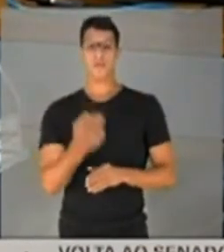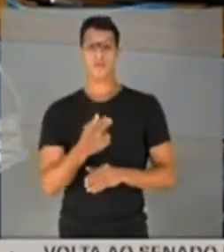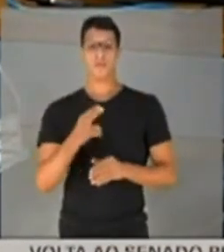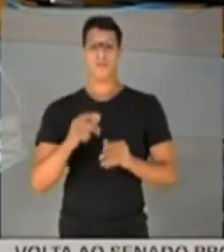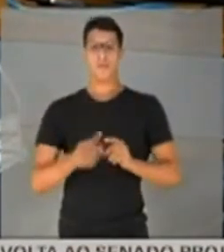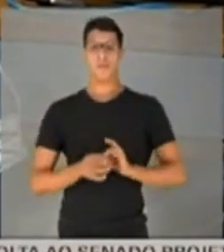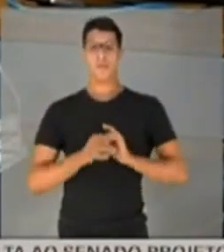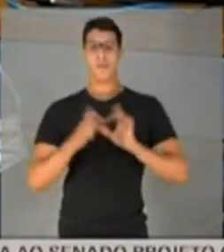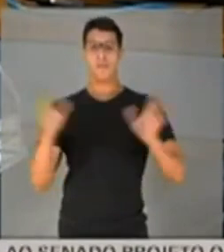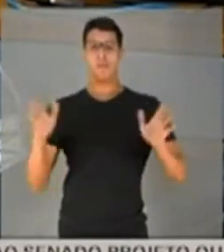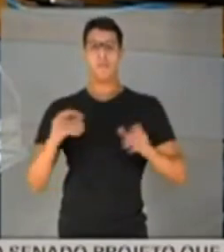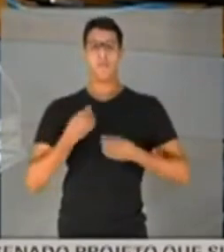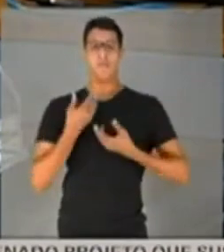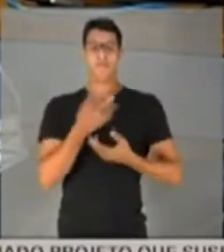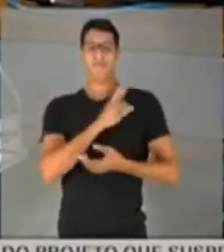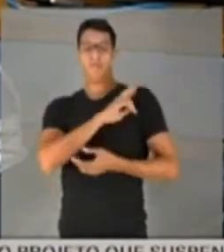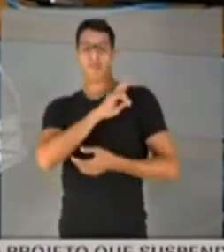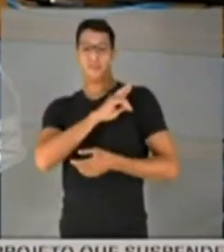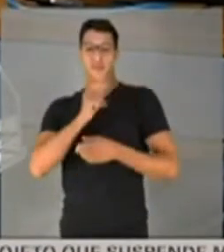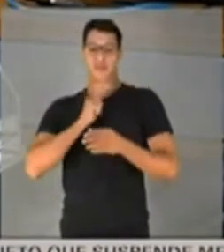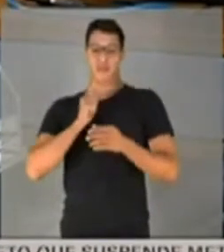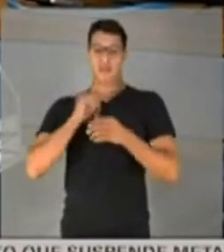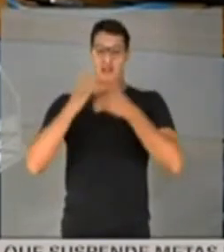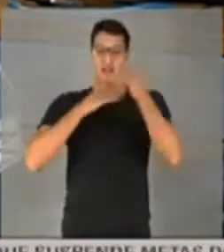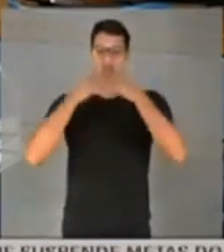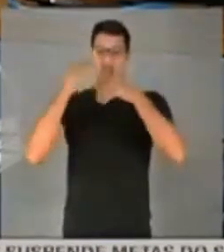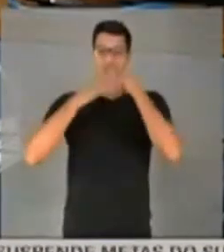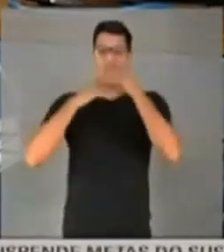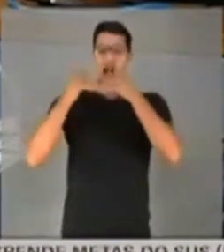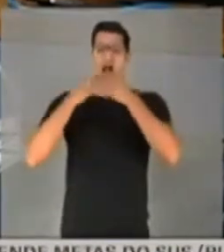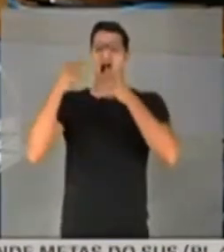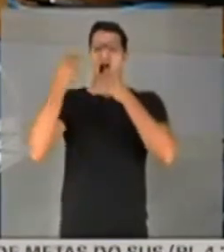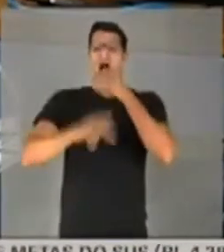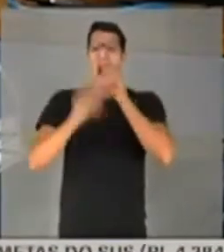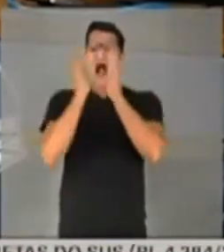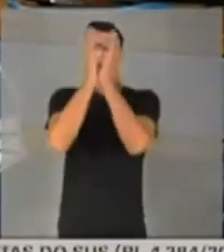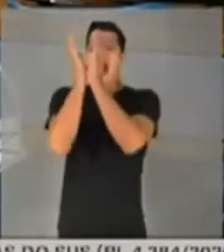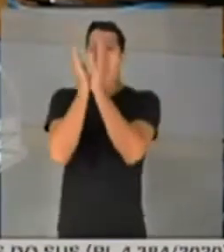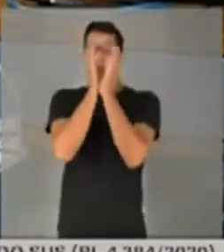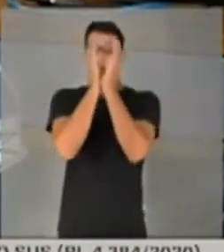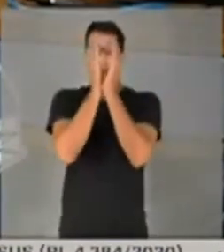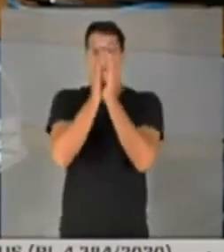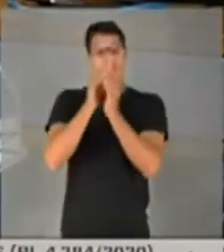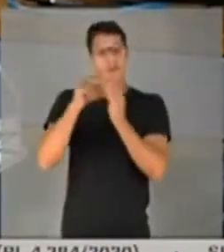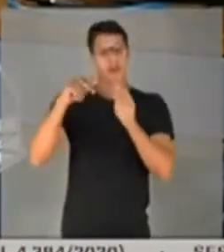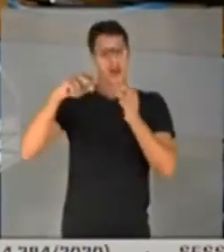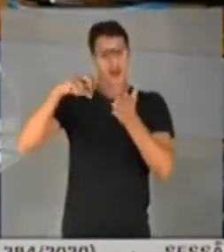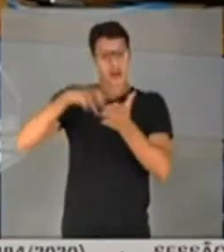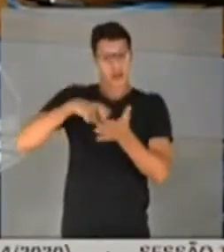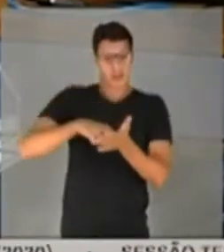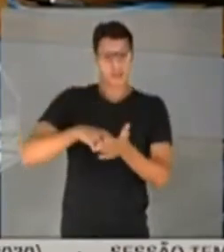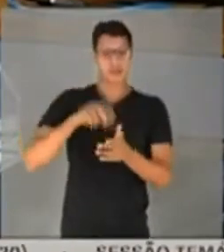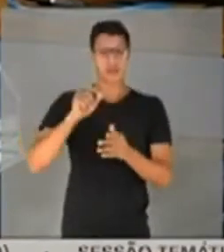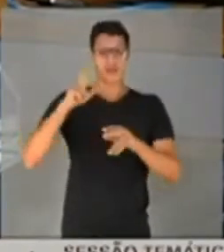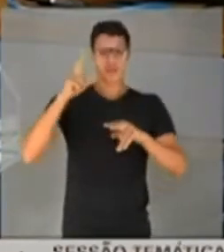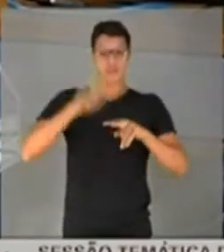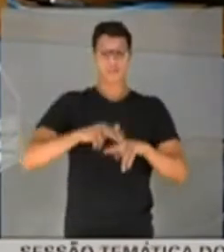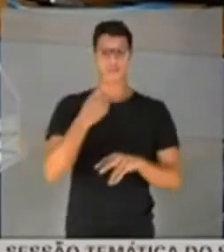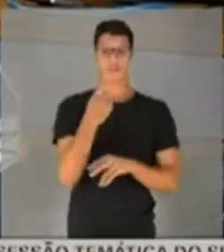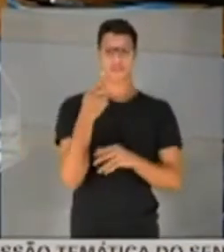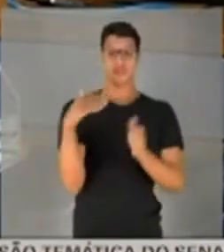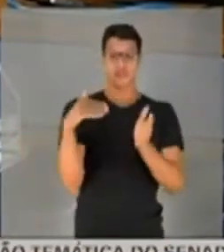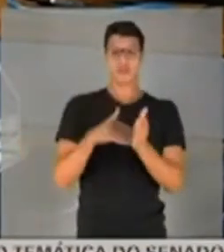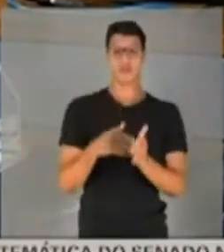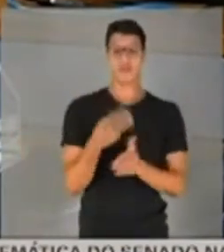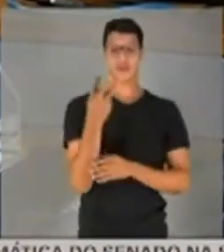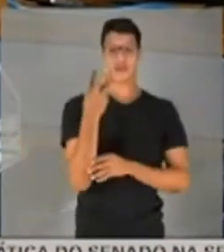livre exercício das atribuições de qualquer dos seus membros, pena reclusão de 1 a